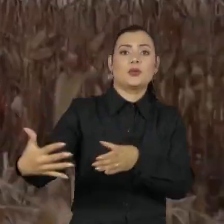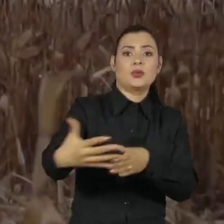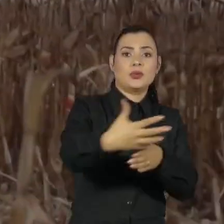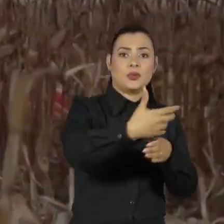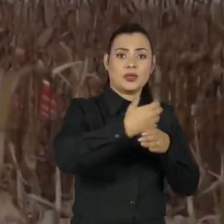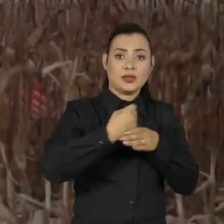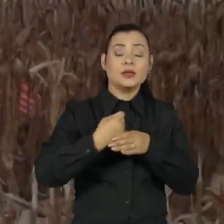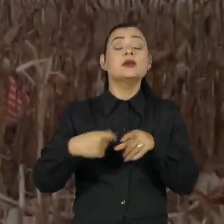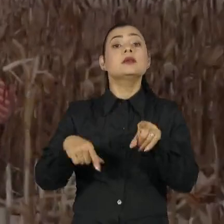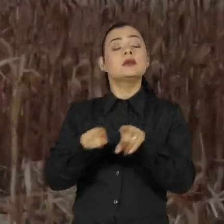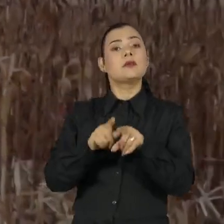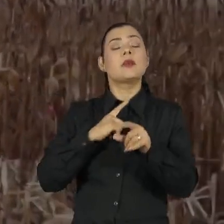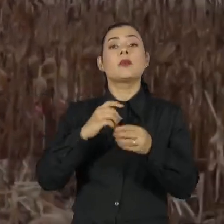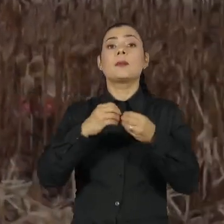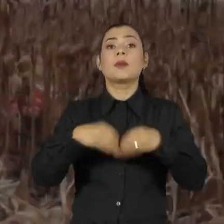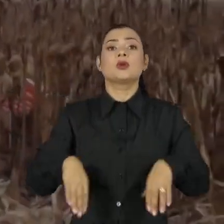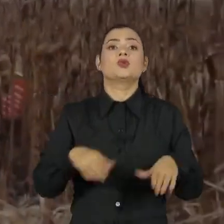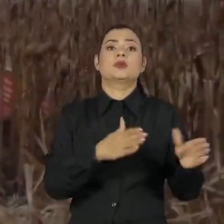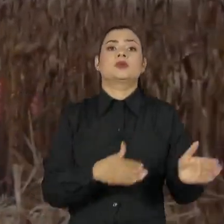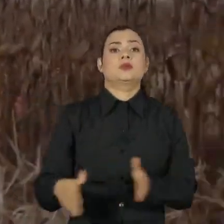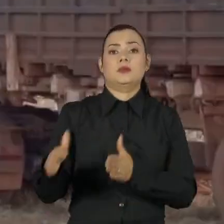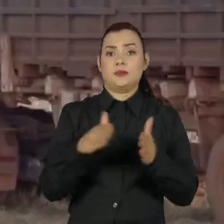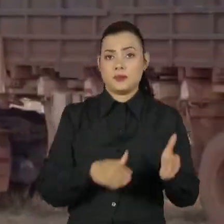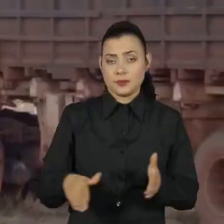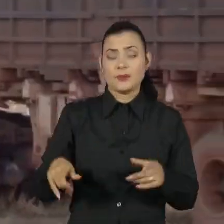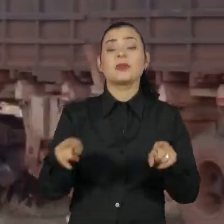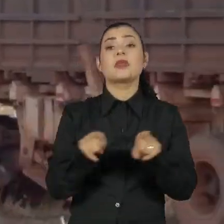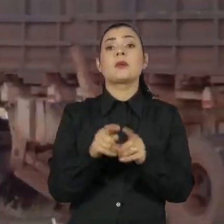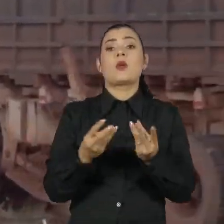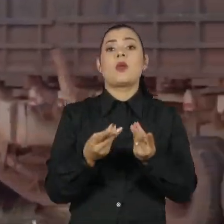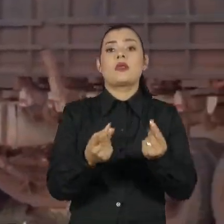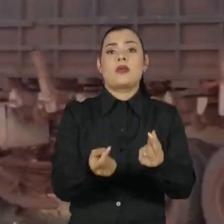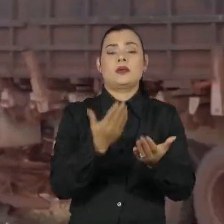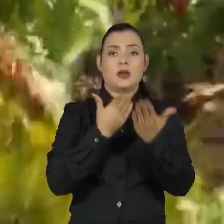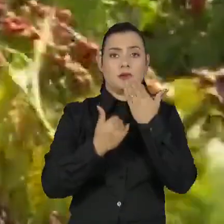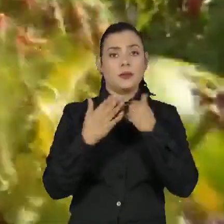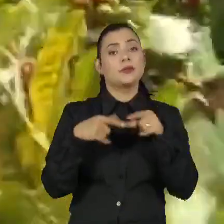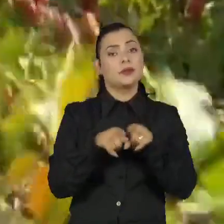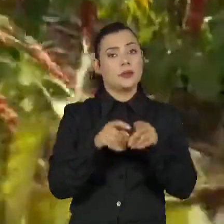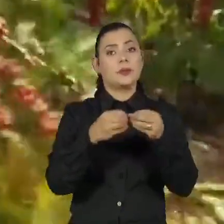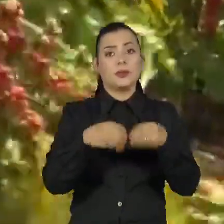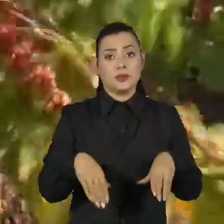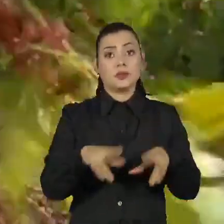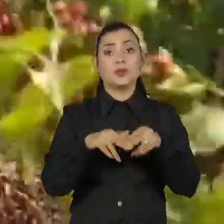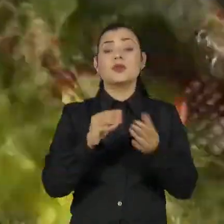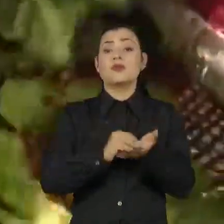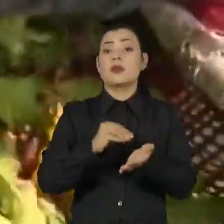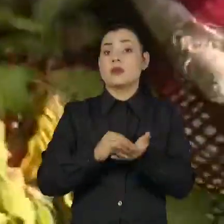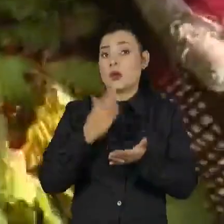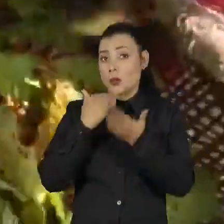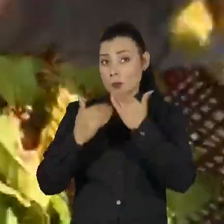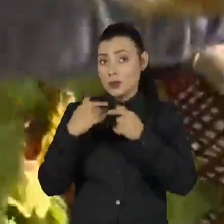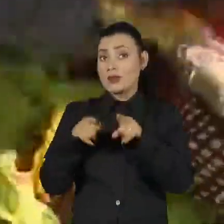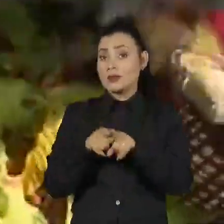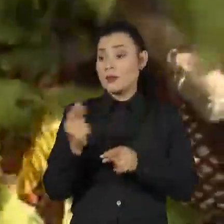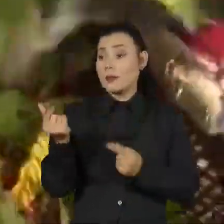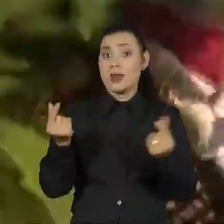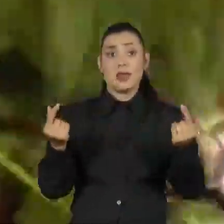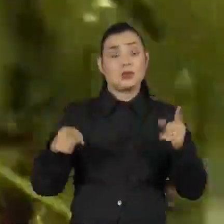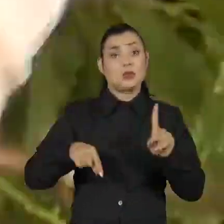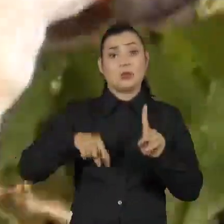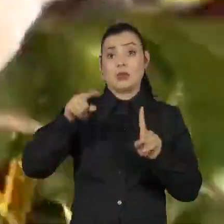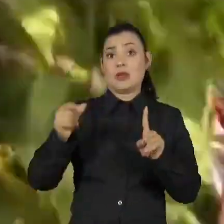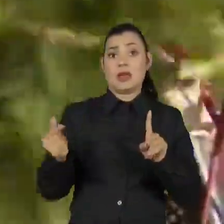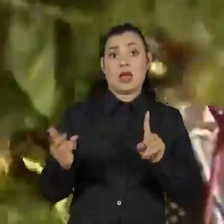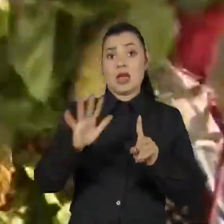excessivo aumenta o risco de queda na produção e na qualidade dos alimentos. Com isso, pode faltar comida e os preços podem subir.